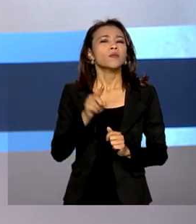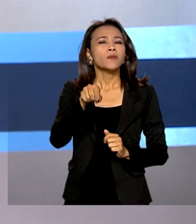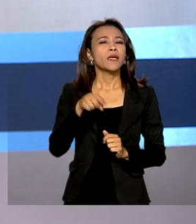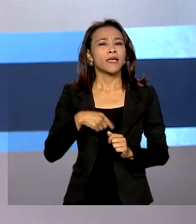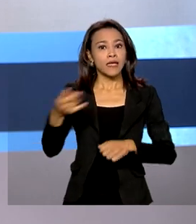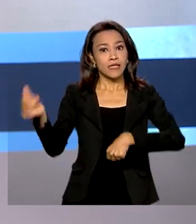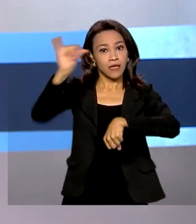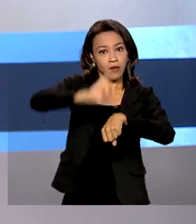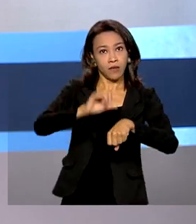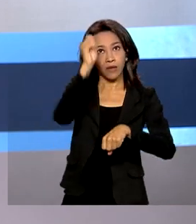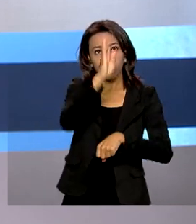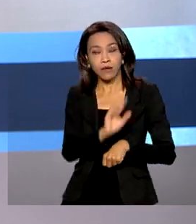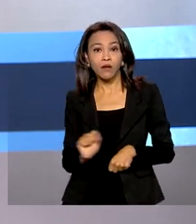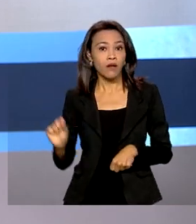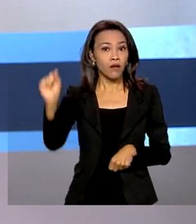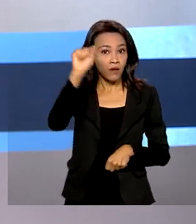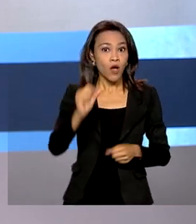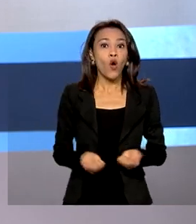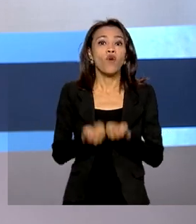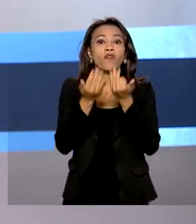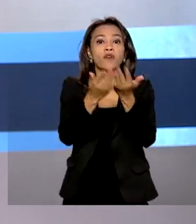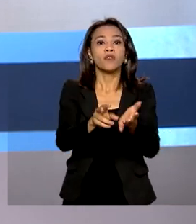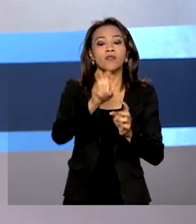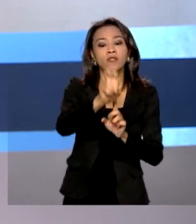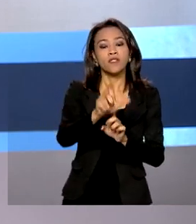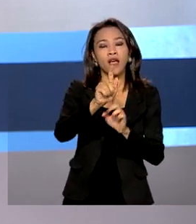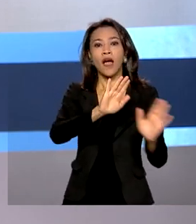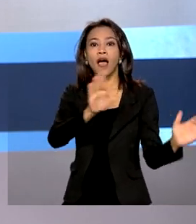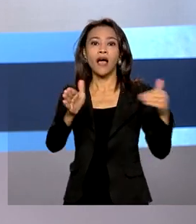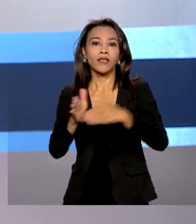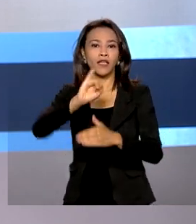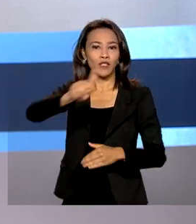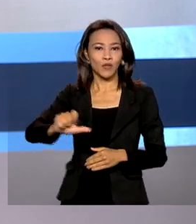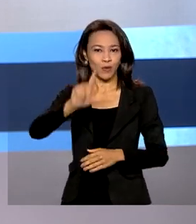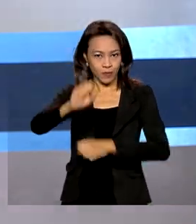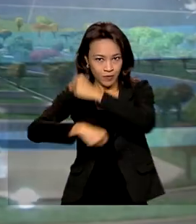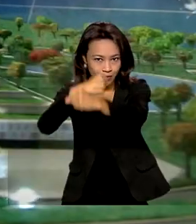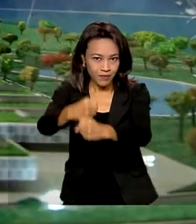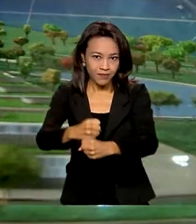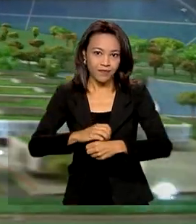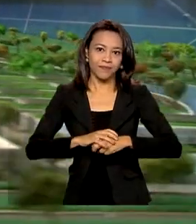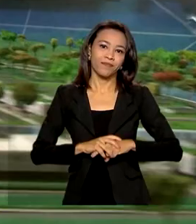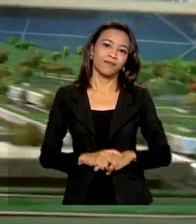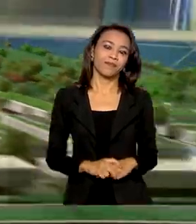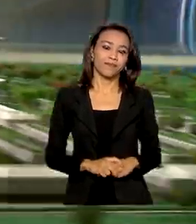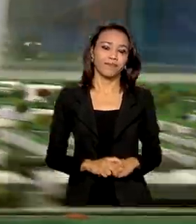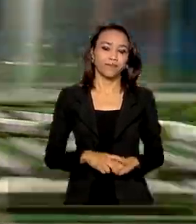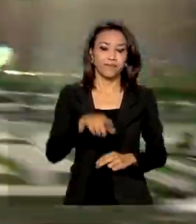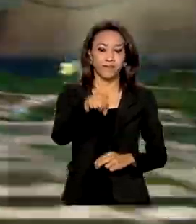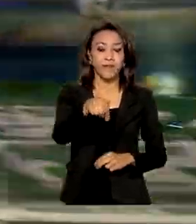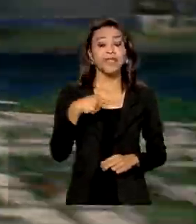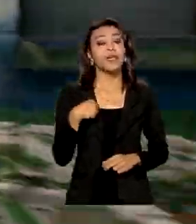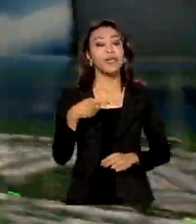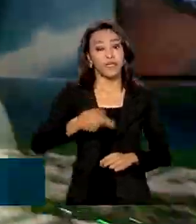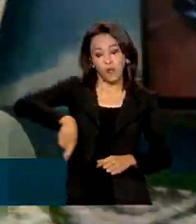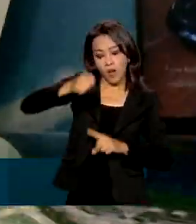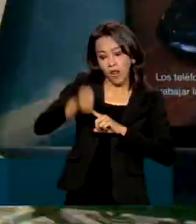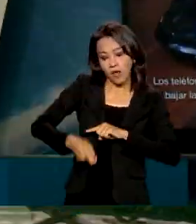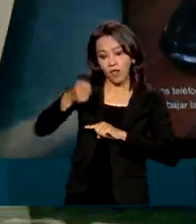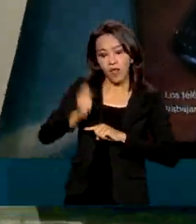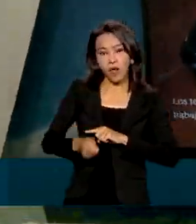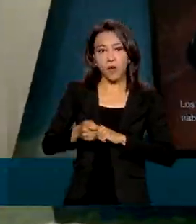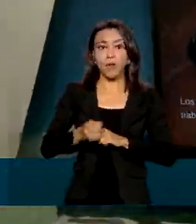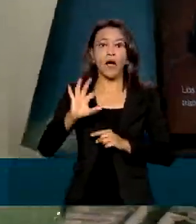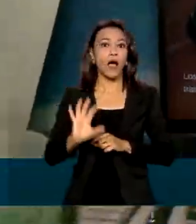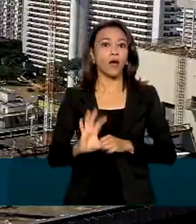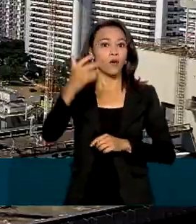as capitais brasileiras ofereçam o 5G até julho do próximo ano. A previsão é de que o leilão ocorra em